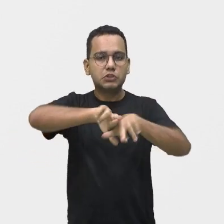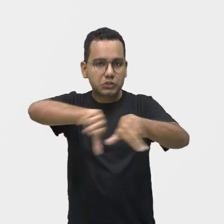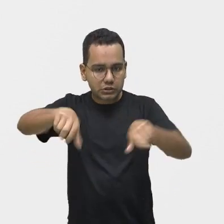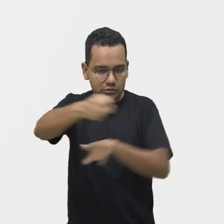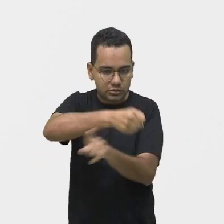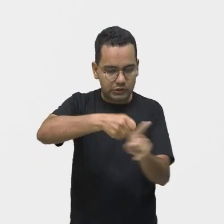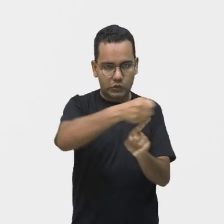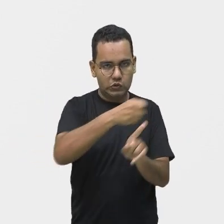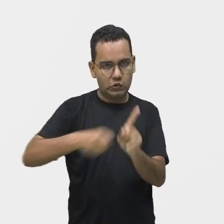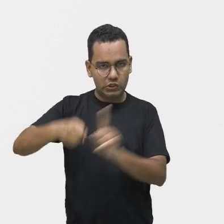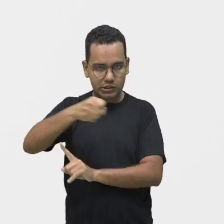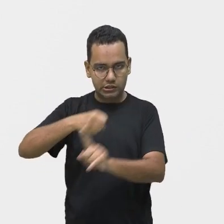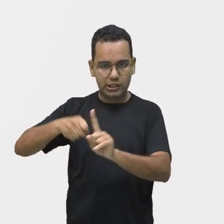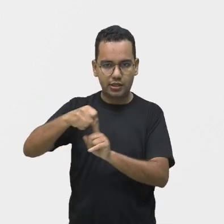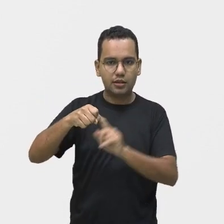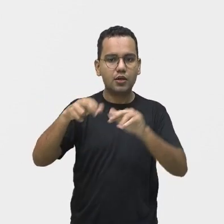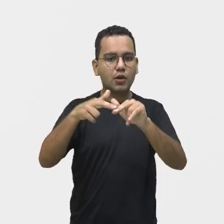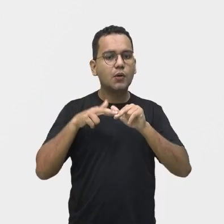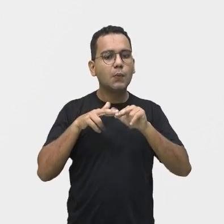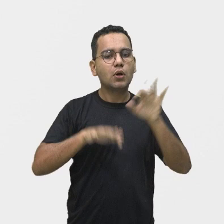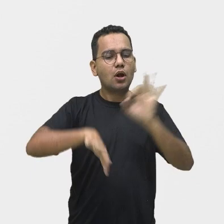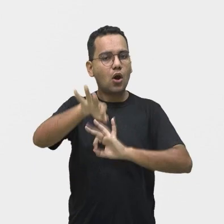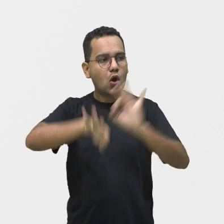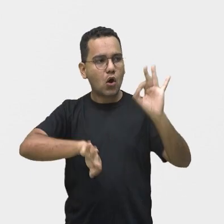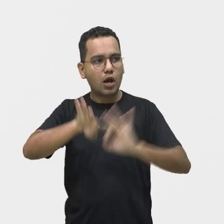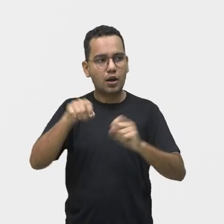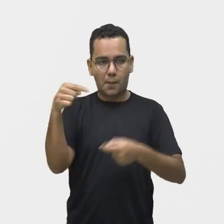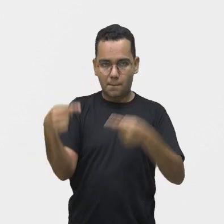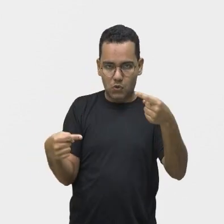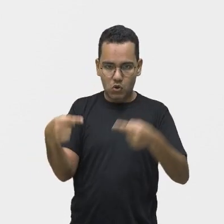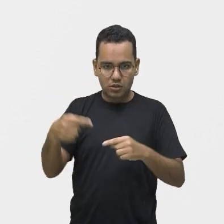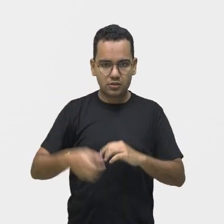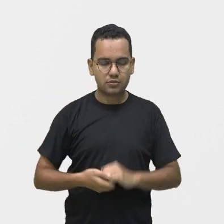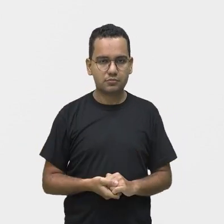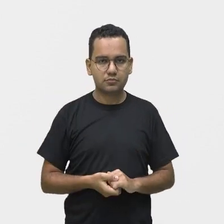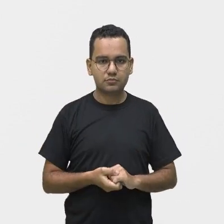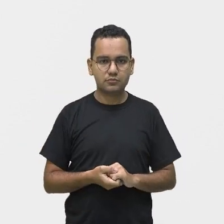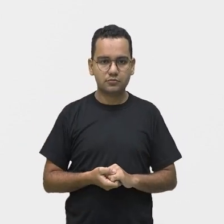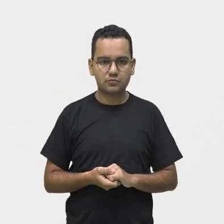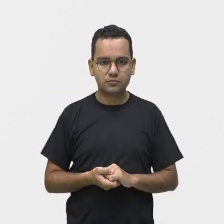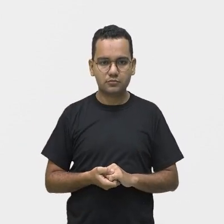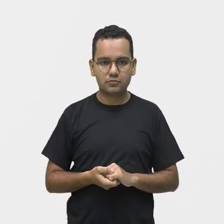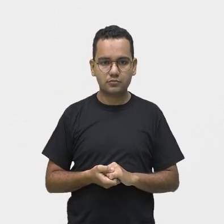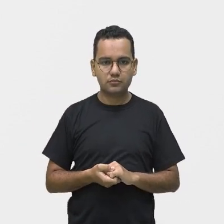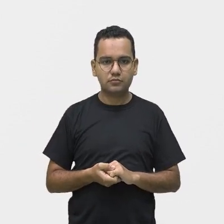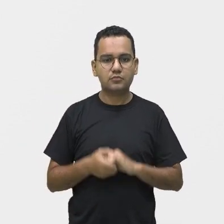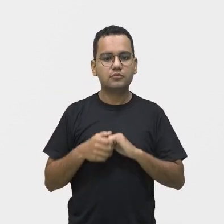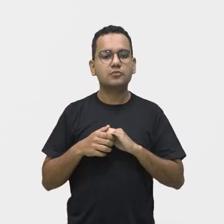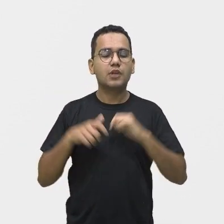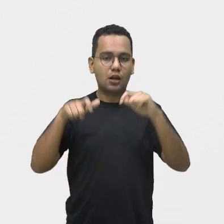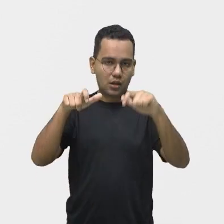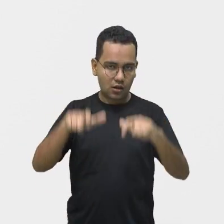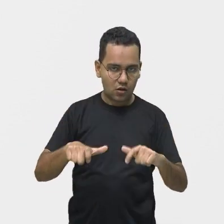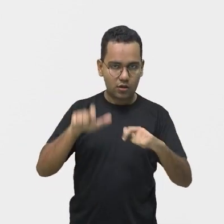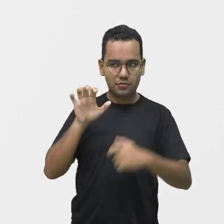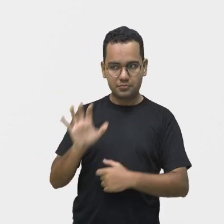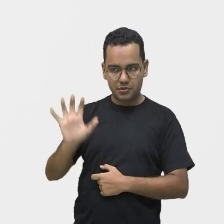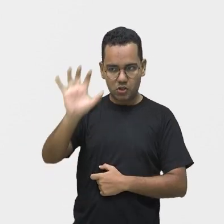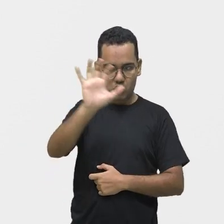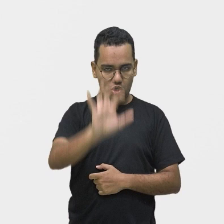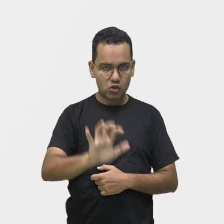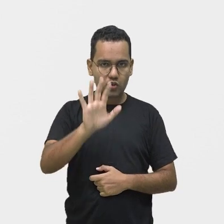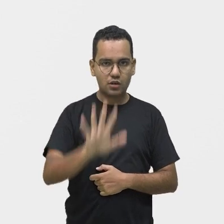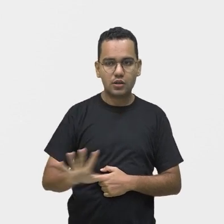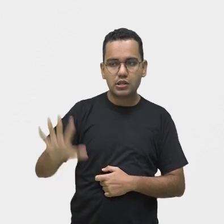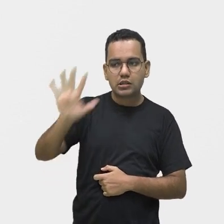diferentes sociedades humanas e suas formas de organização política Em âmbito local, no regional, no